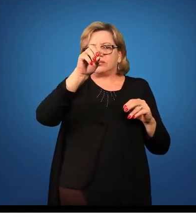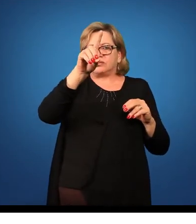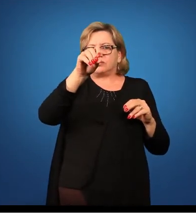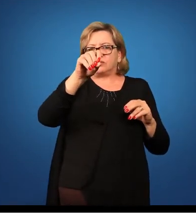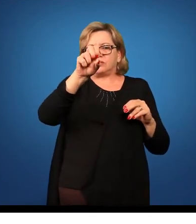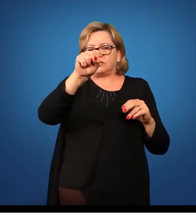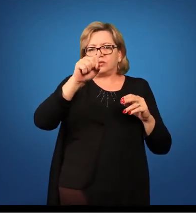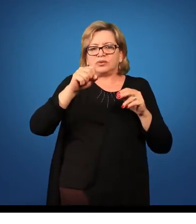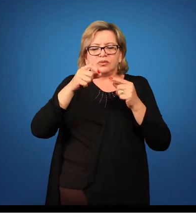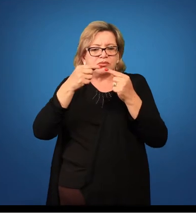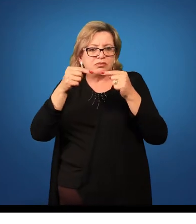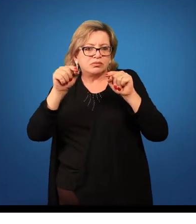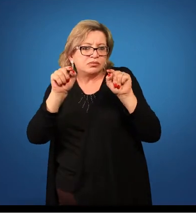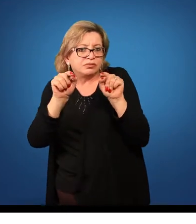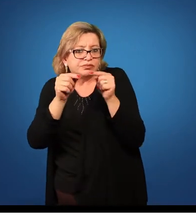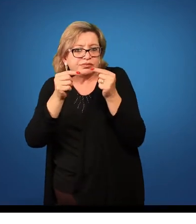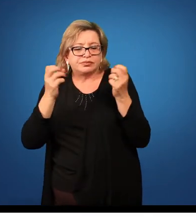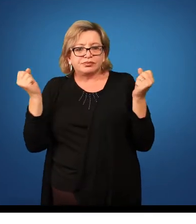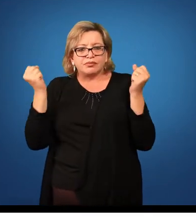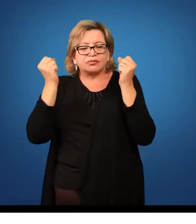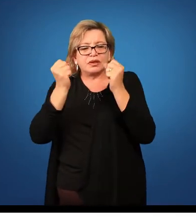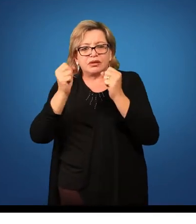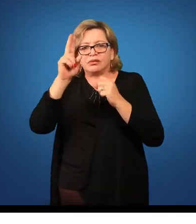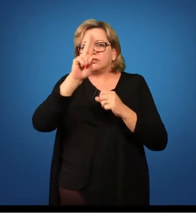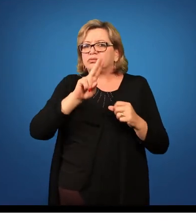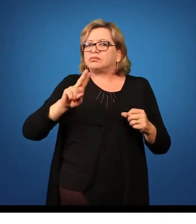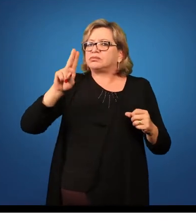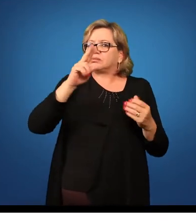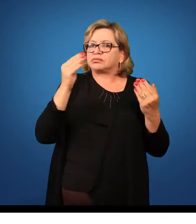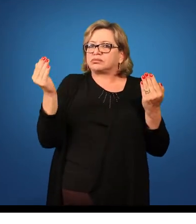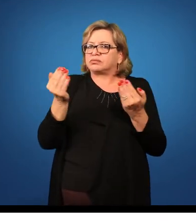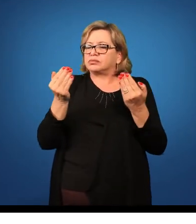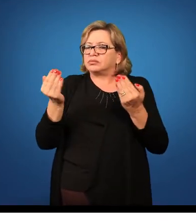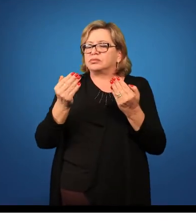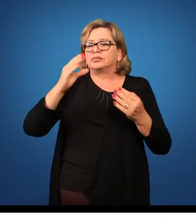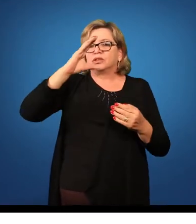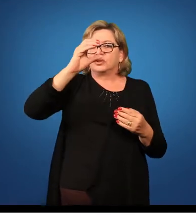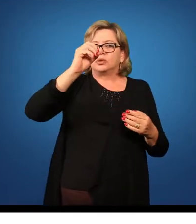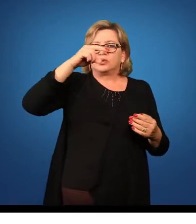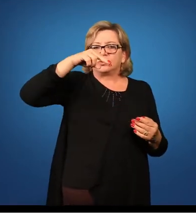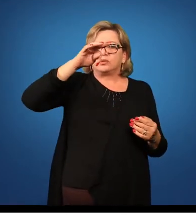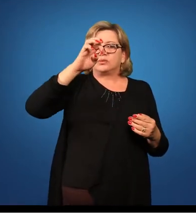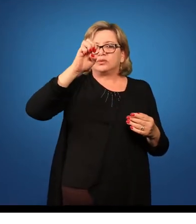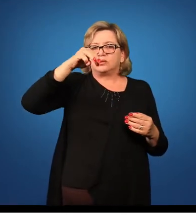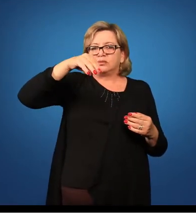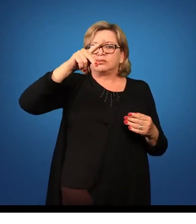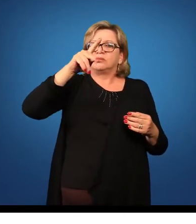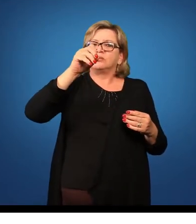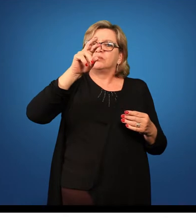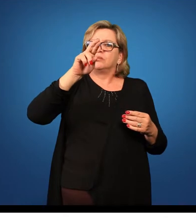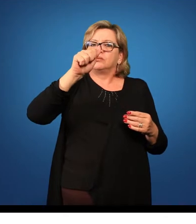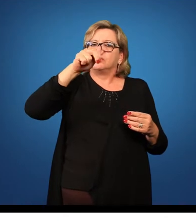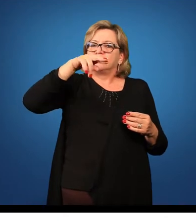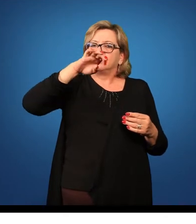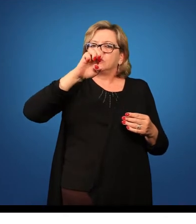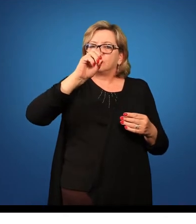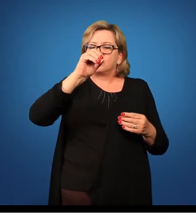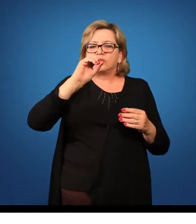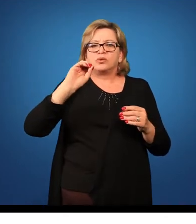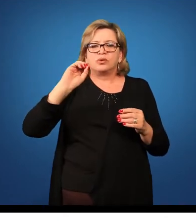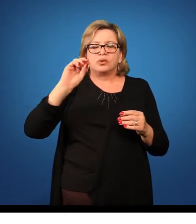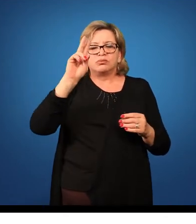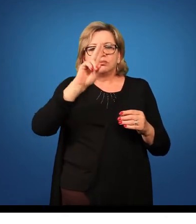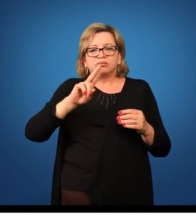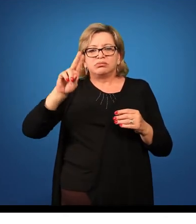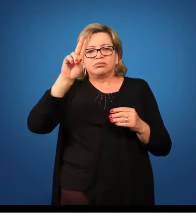enfatizar, então, o período contemporâneo, né, que está em voga, e o movimento hip-hop, com a pesquisa da